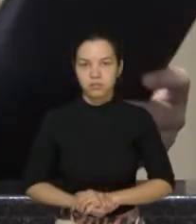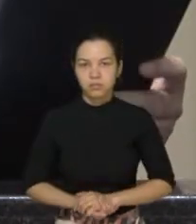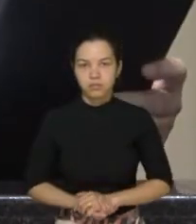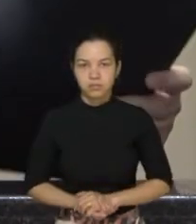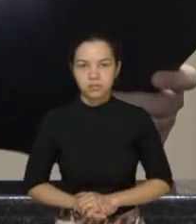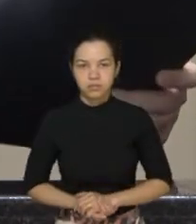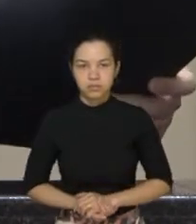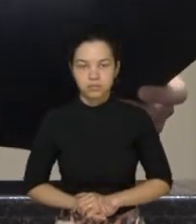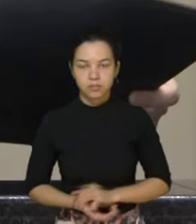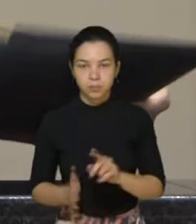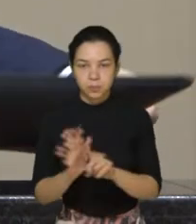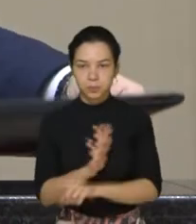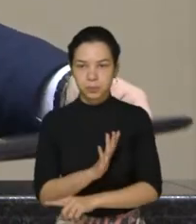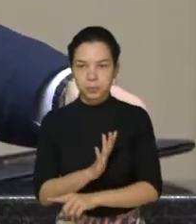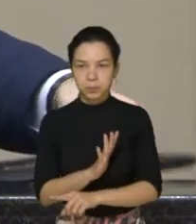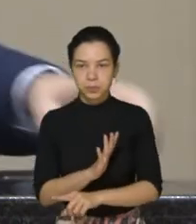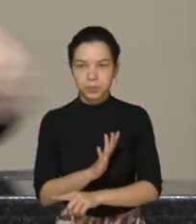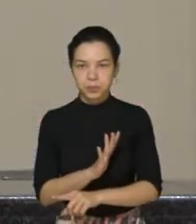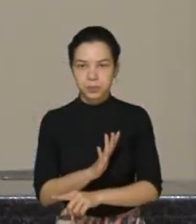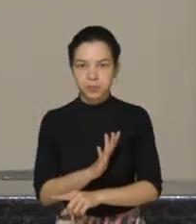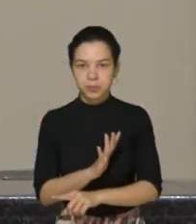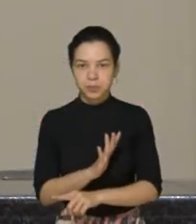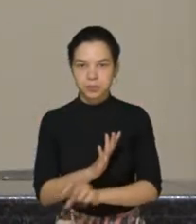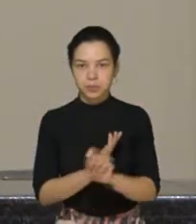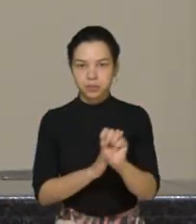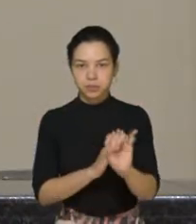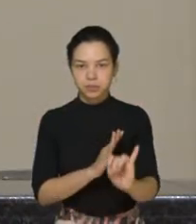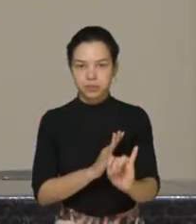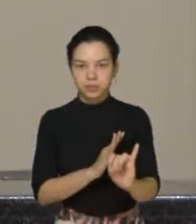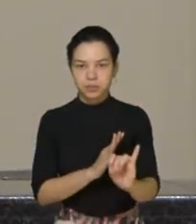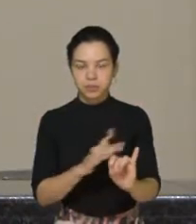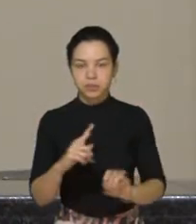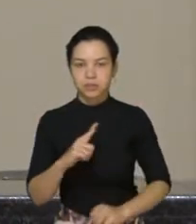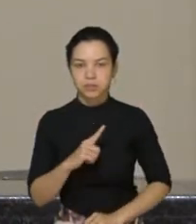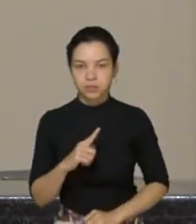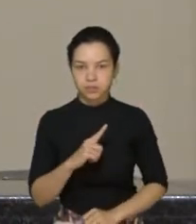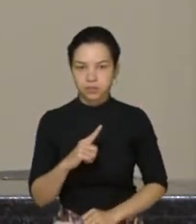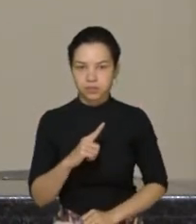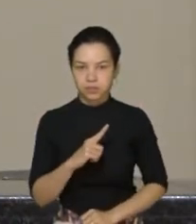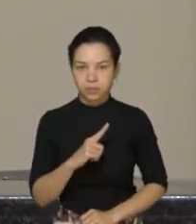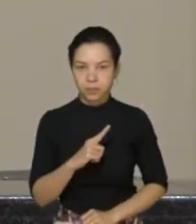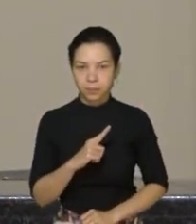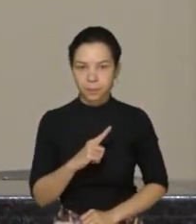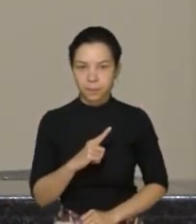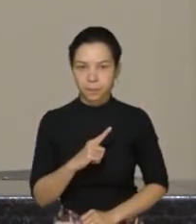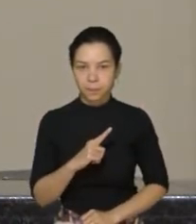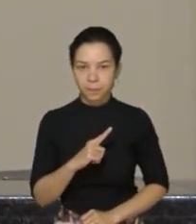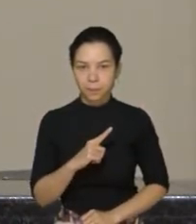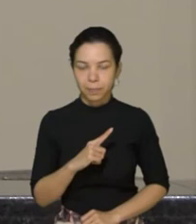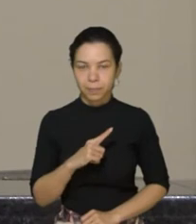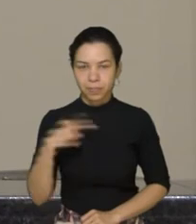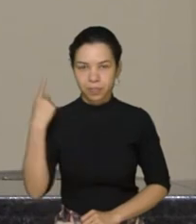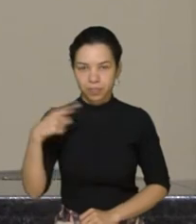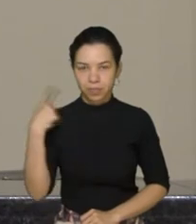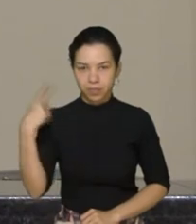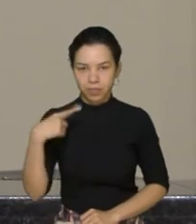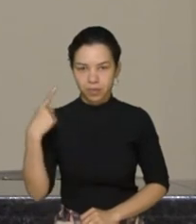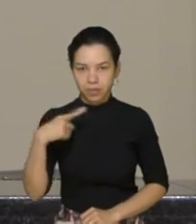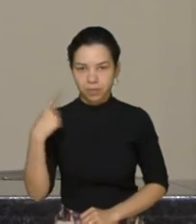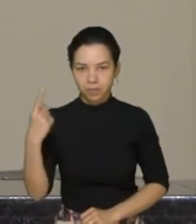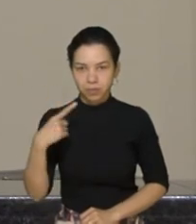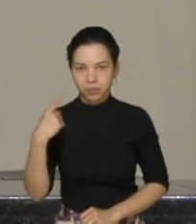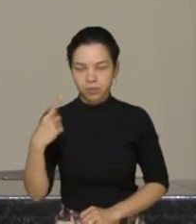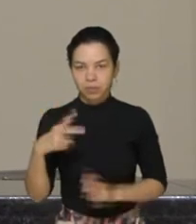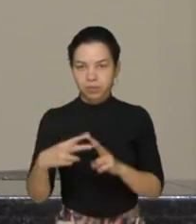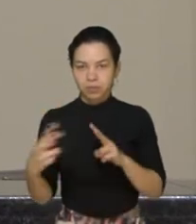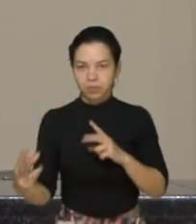Consulto se temos algum deputado online que